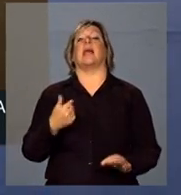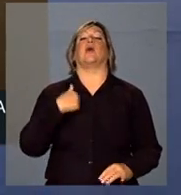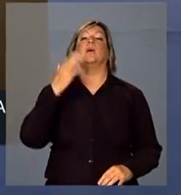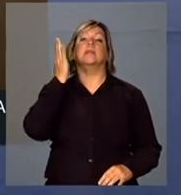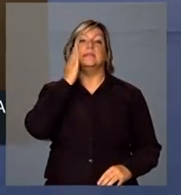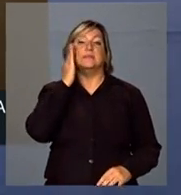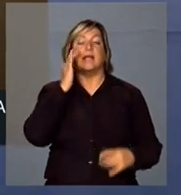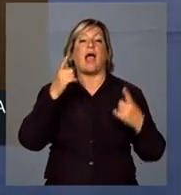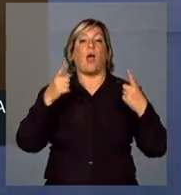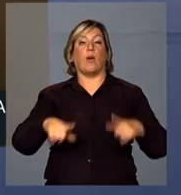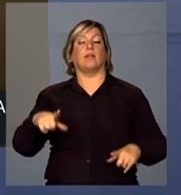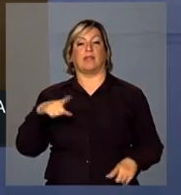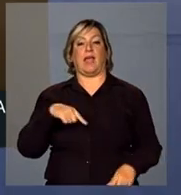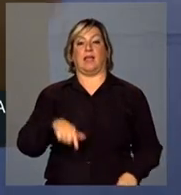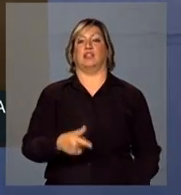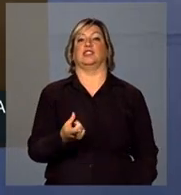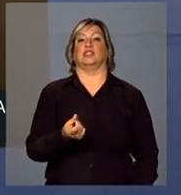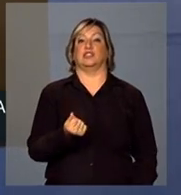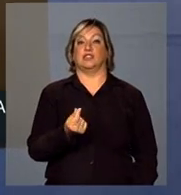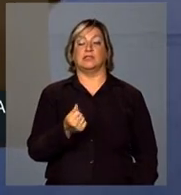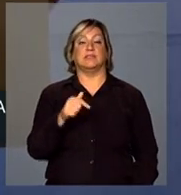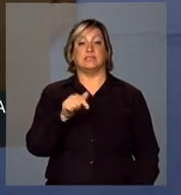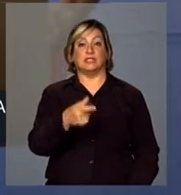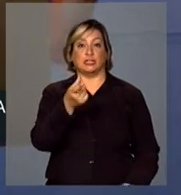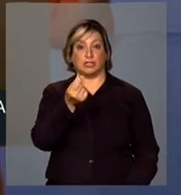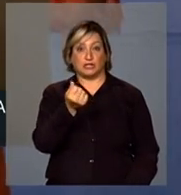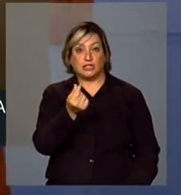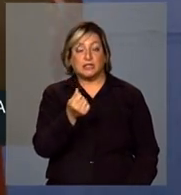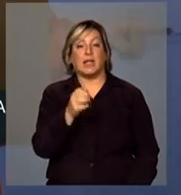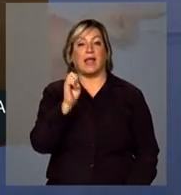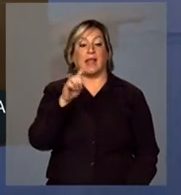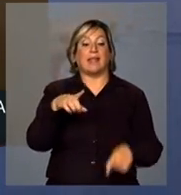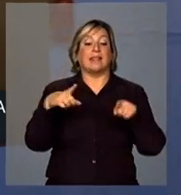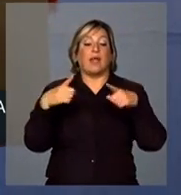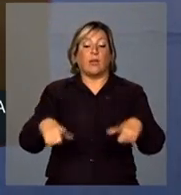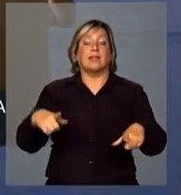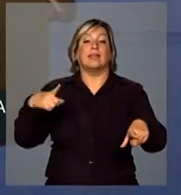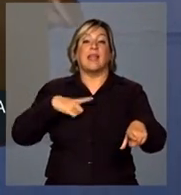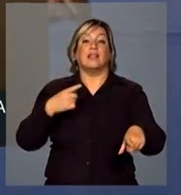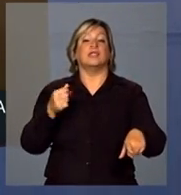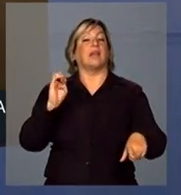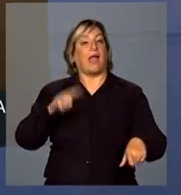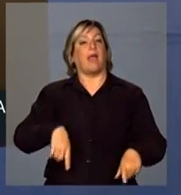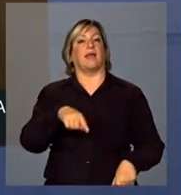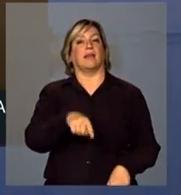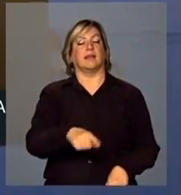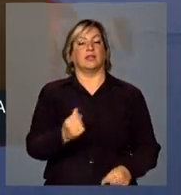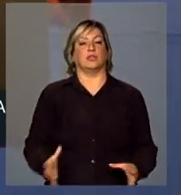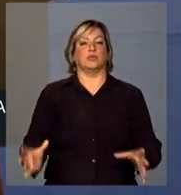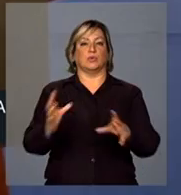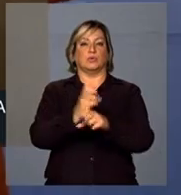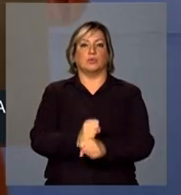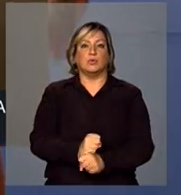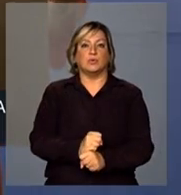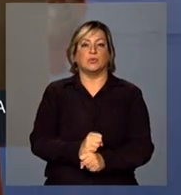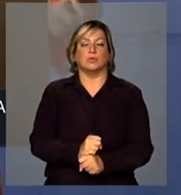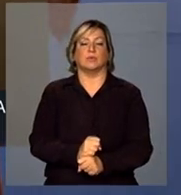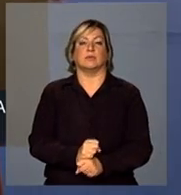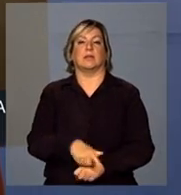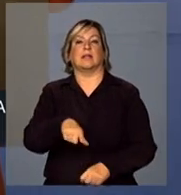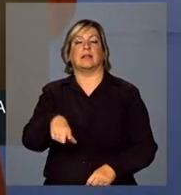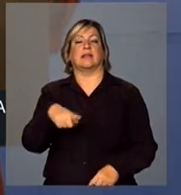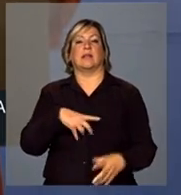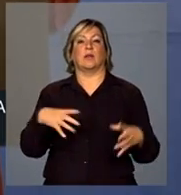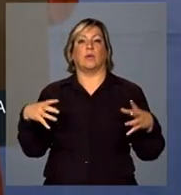sei de onde sai o dinheiro. O dinheiro sai de onde tem dinheiro, que é os recursos originários